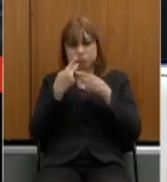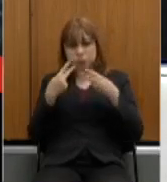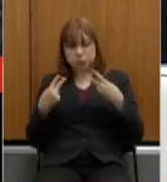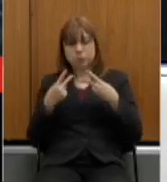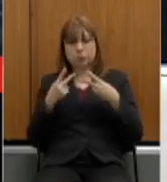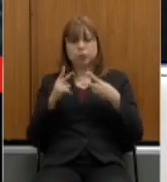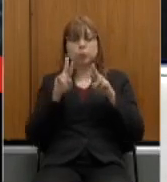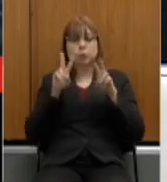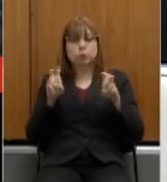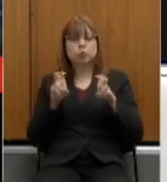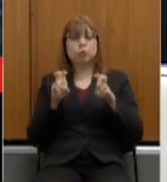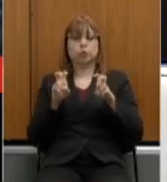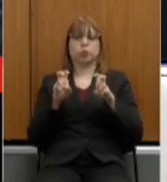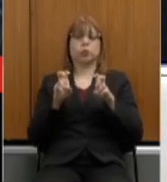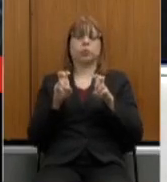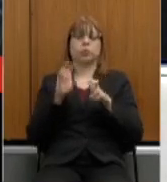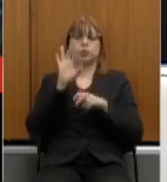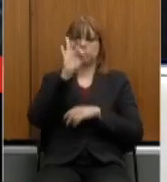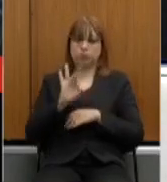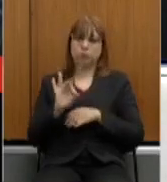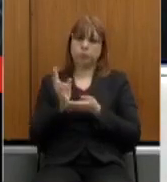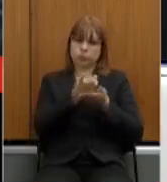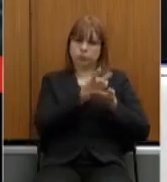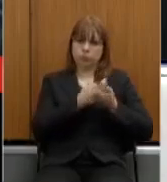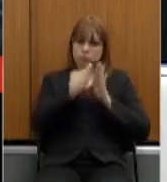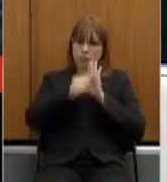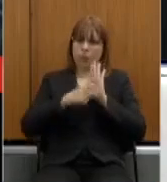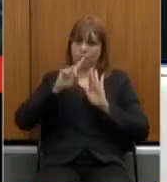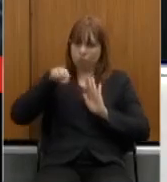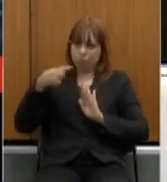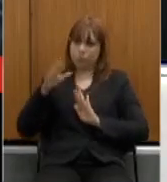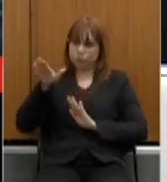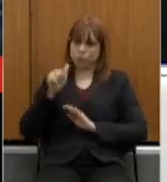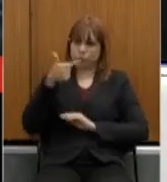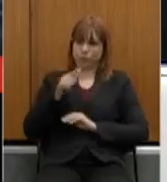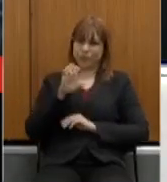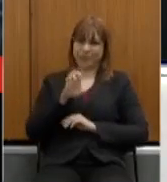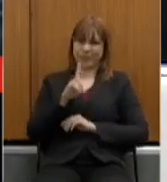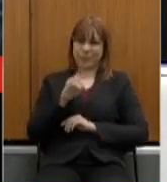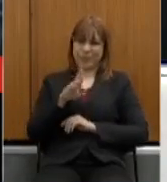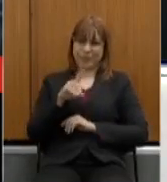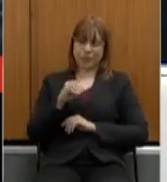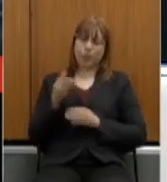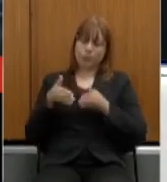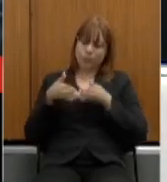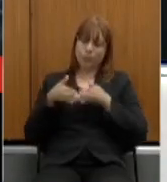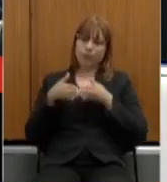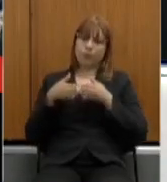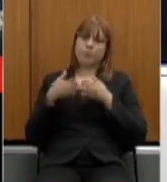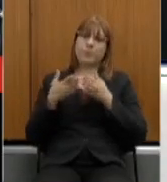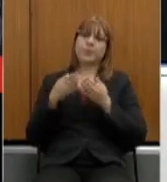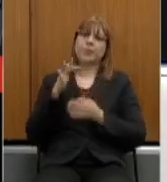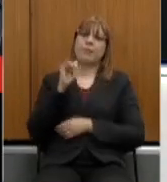alíquotas e logo em seguida nós chamamos o doutor Eduardo novamente por favor deputada Fabíola Mansur da Bahia